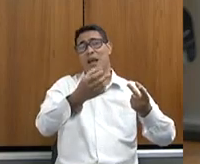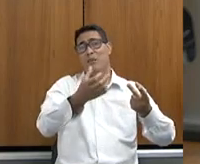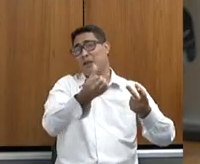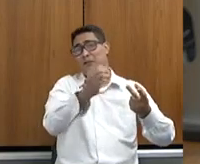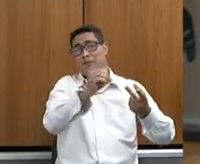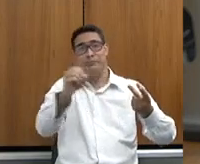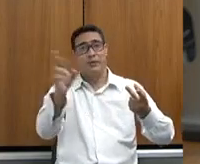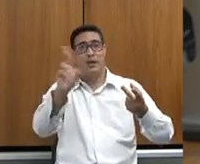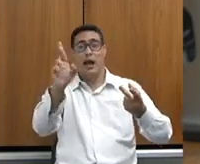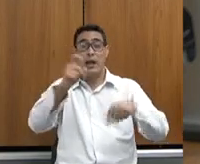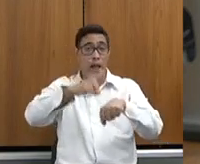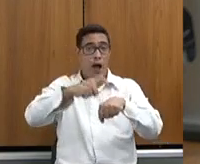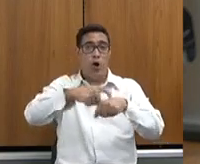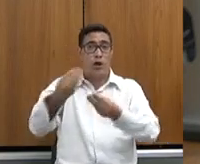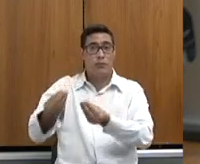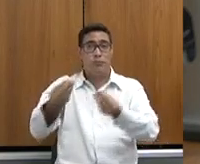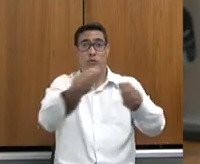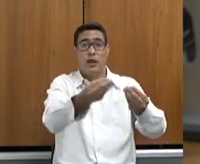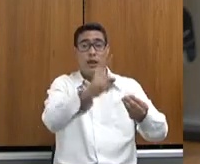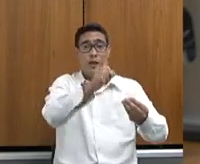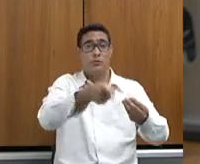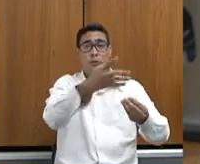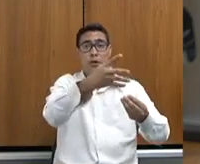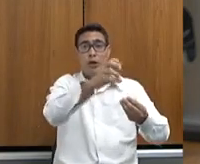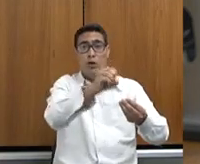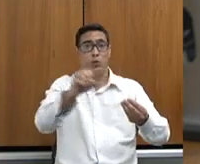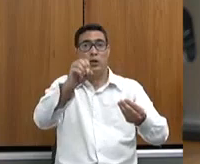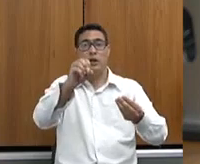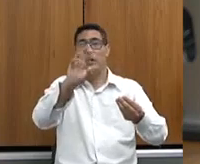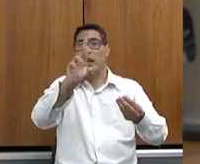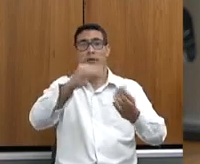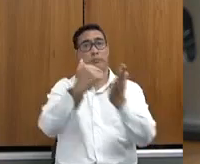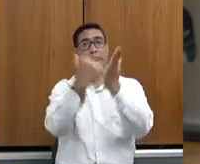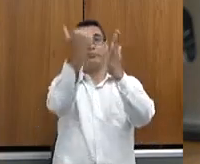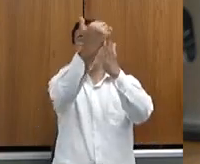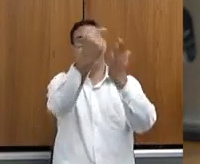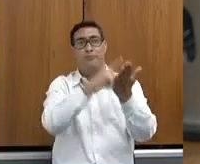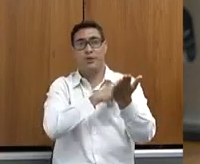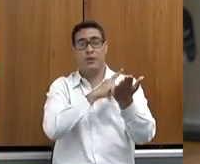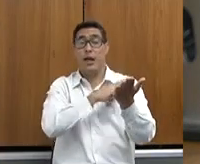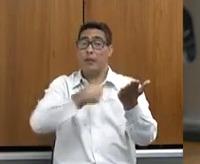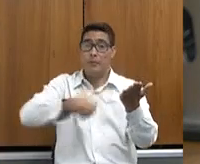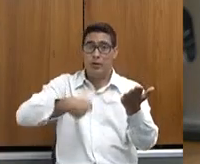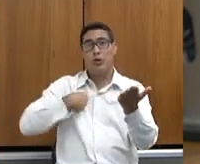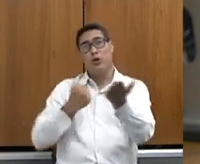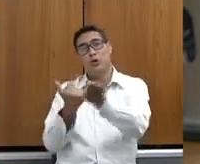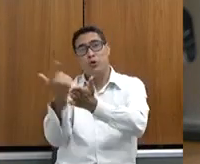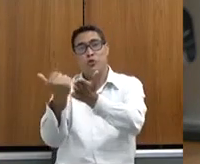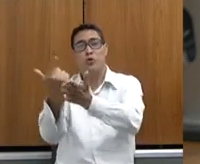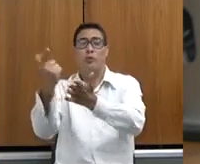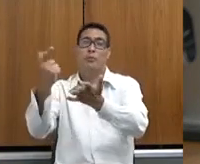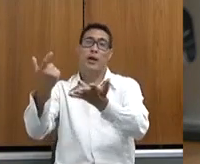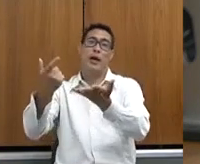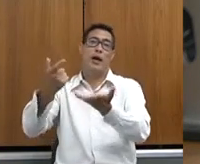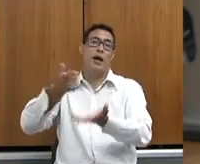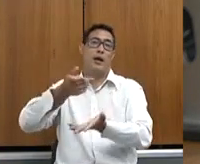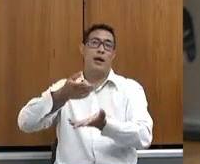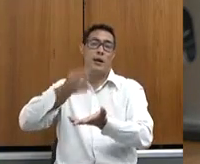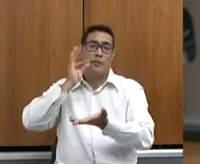1.400, e devido a ser que geada, não tinha produção. E aí teve que comprar café, quando alguma empresa